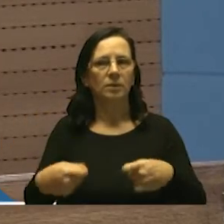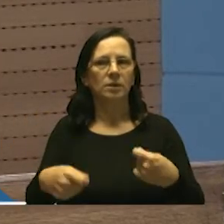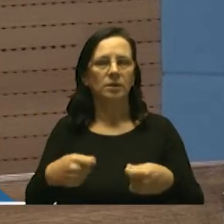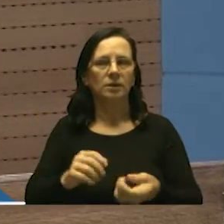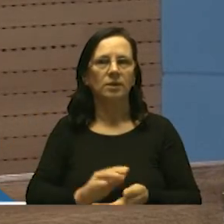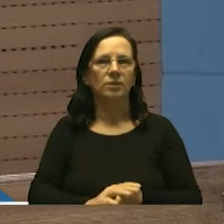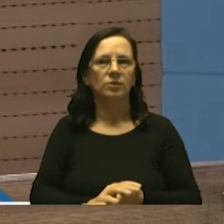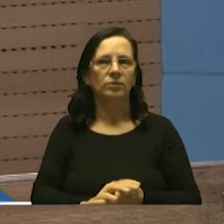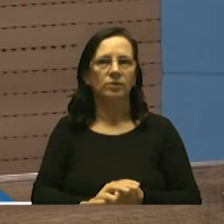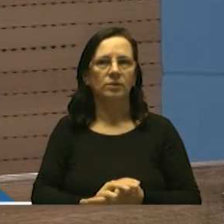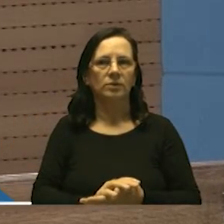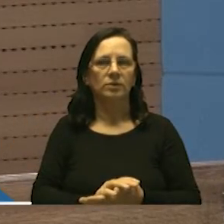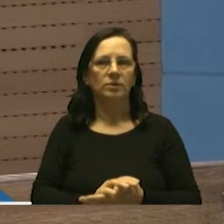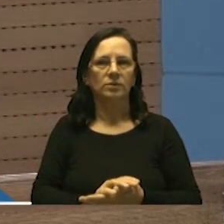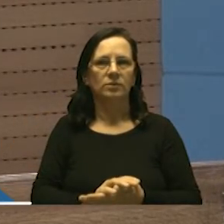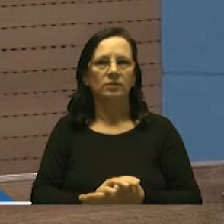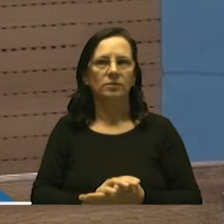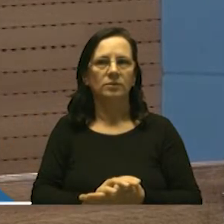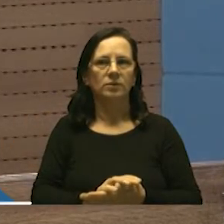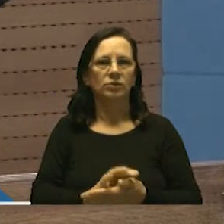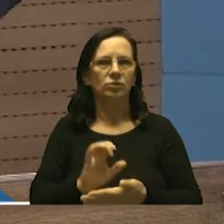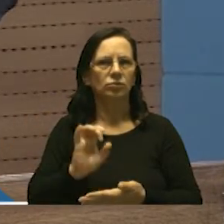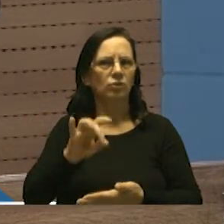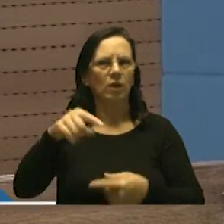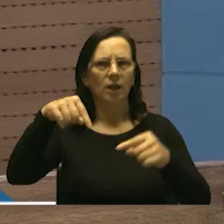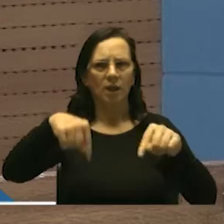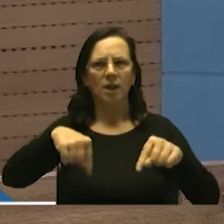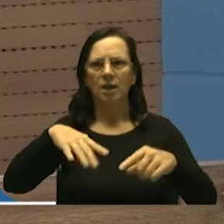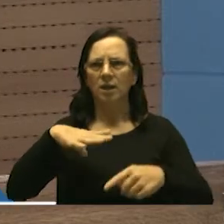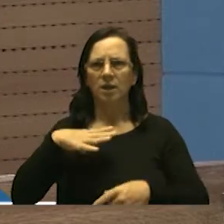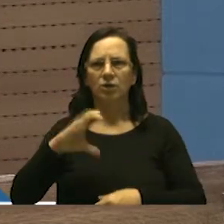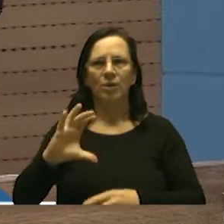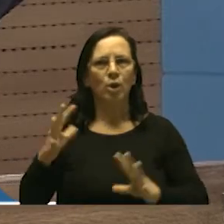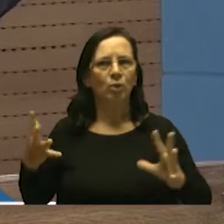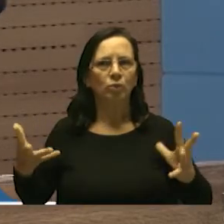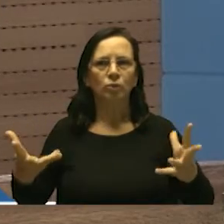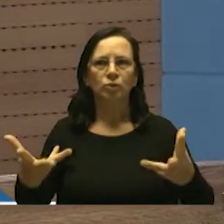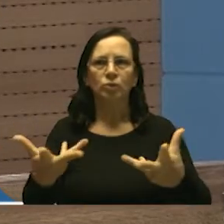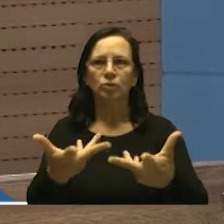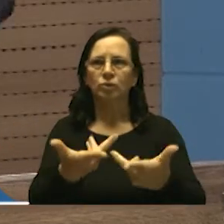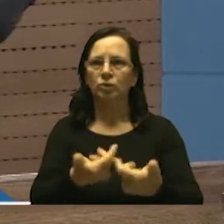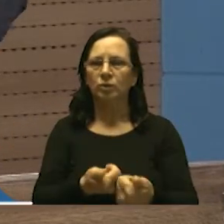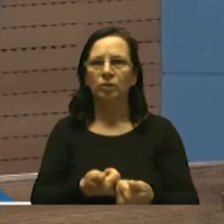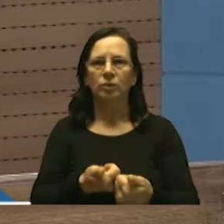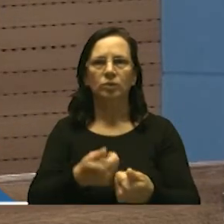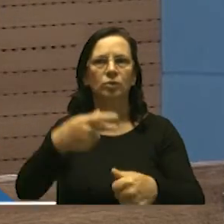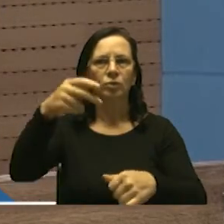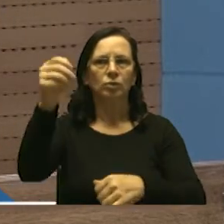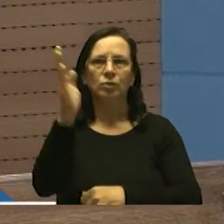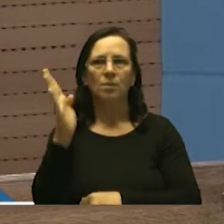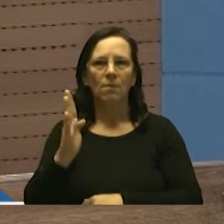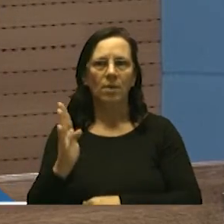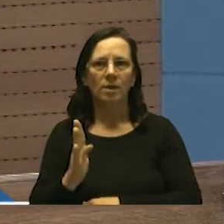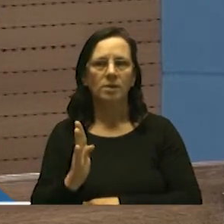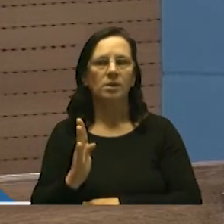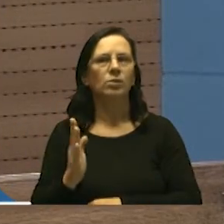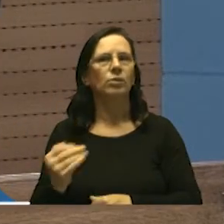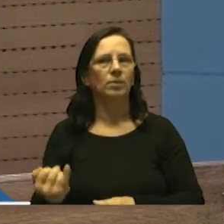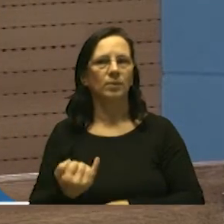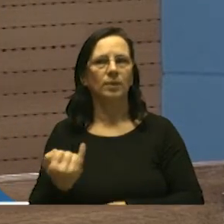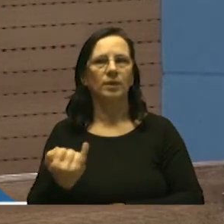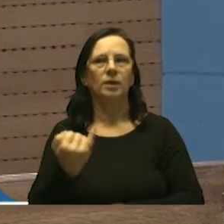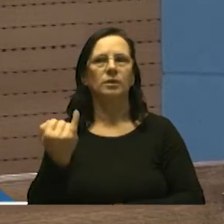feito não só na nossa cidade de Cubatão mas em todo o nosso vamos dizer o nosso Brasil que